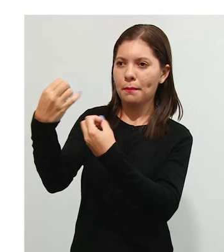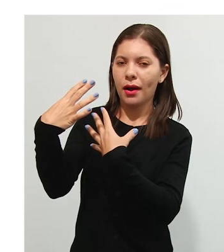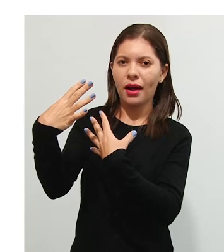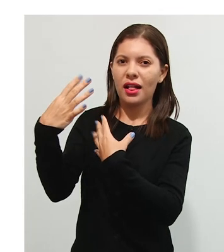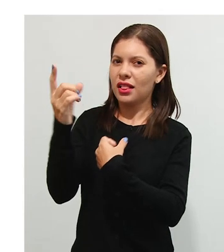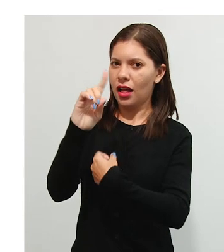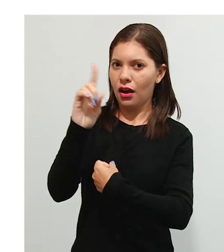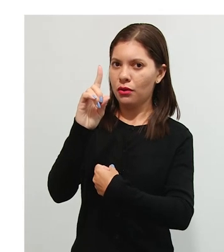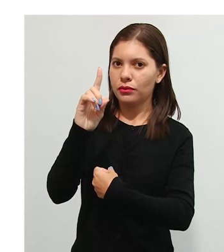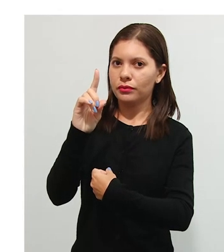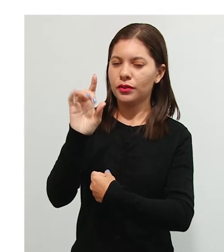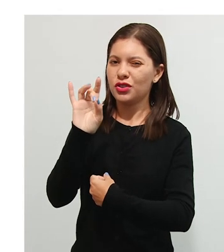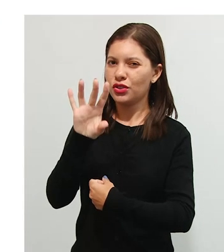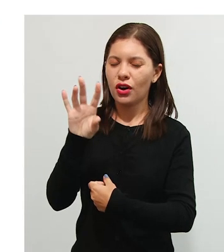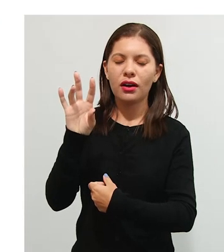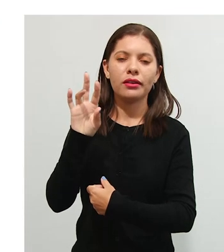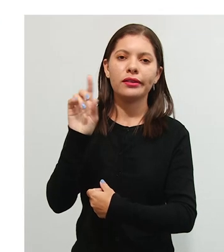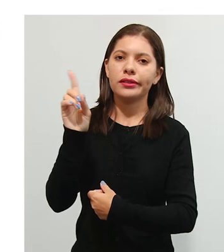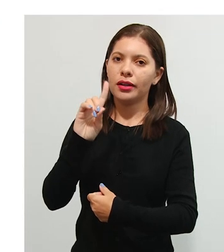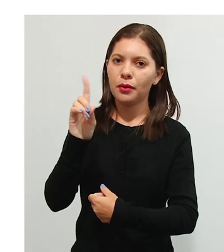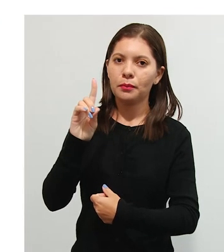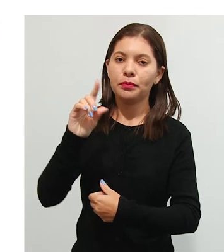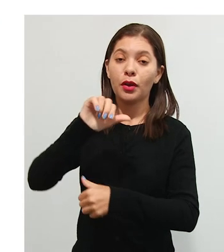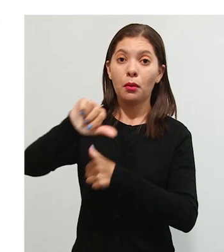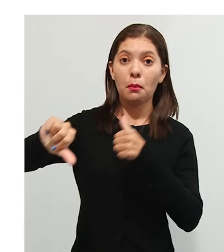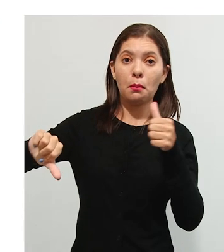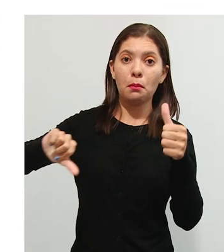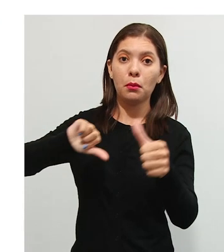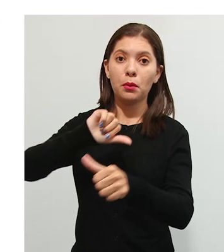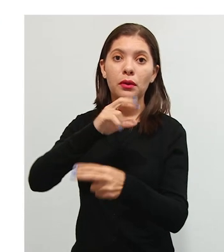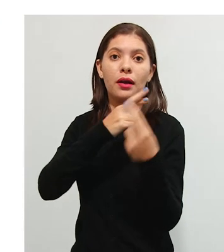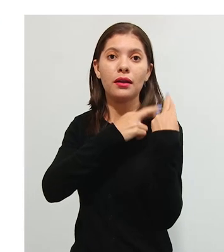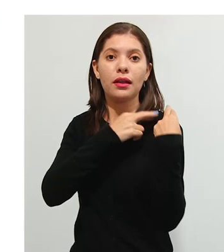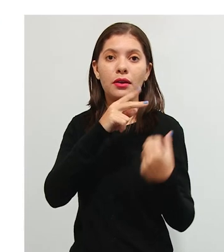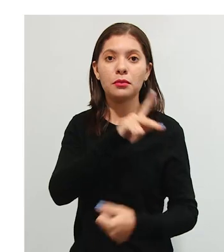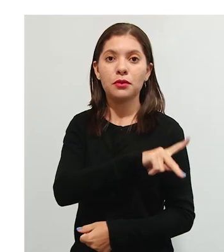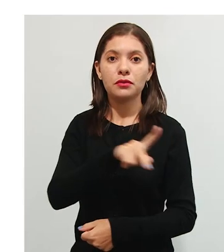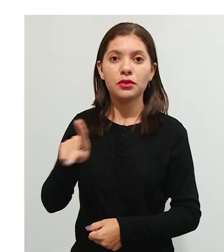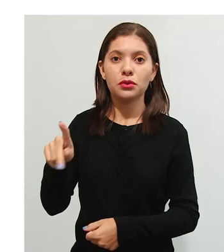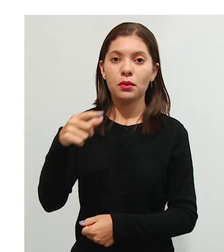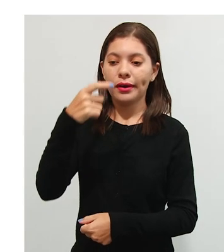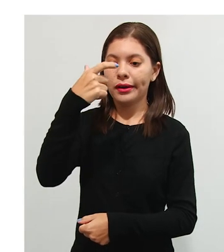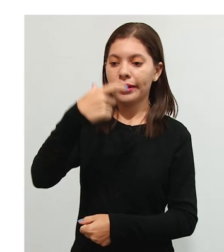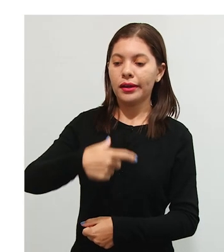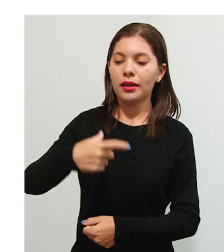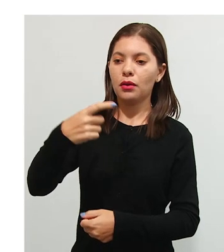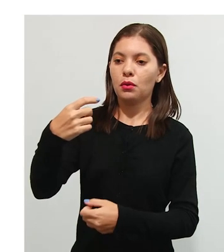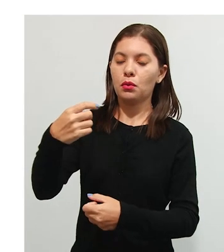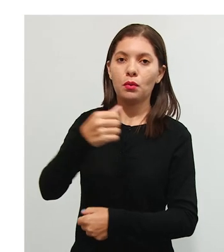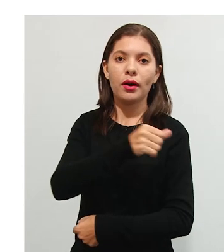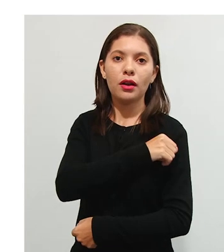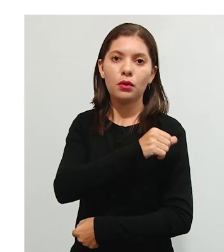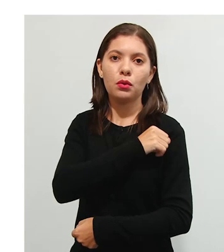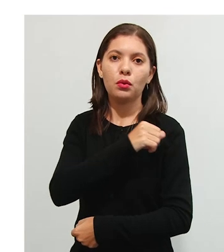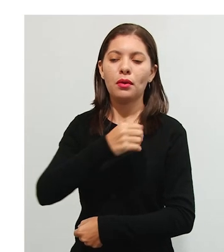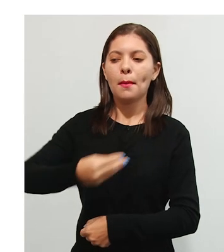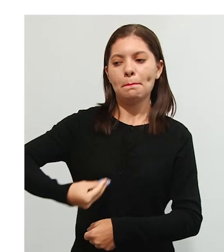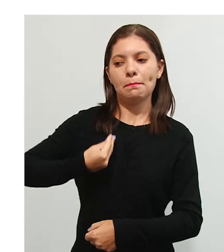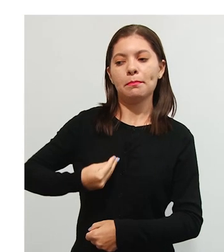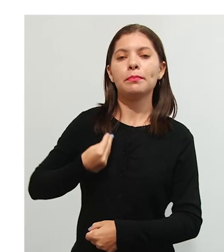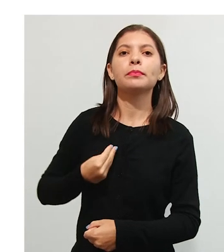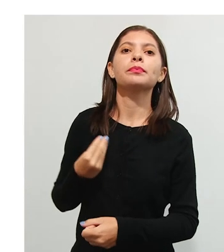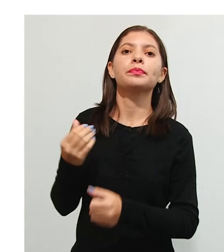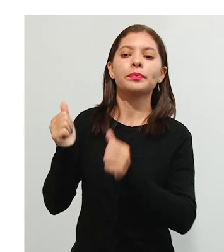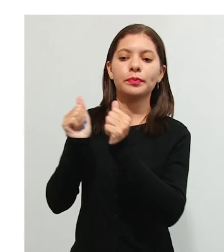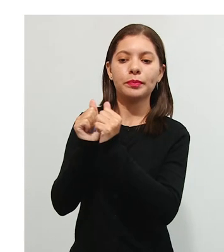muda o papel do professor, já que aquele que aprende ele tem uma participação ativa na